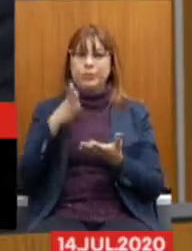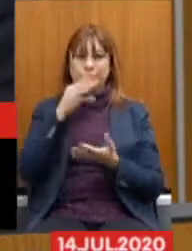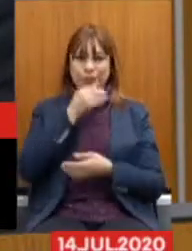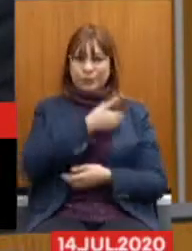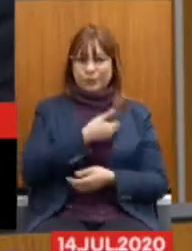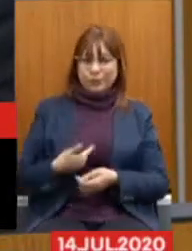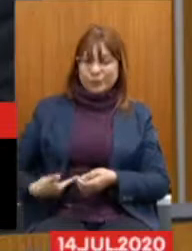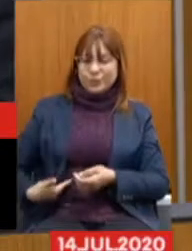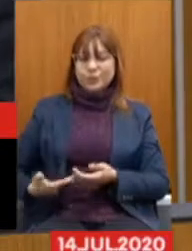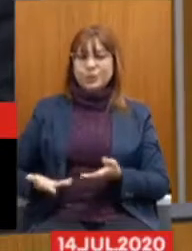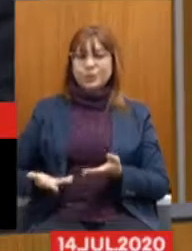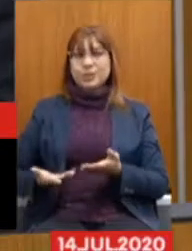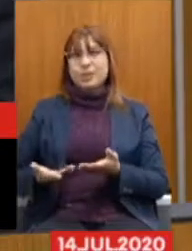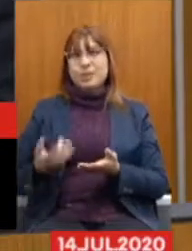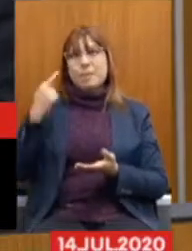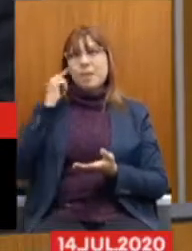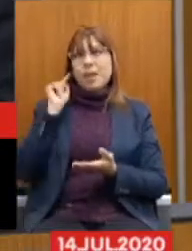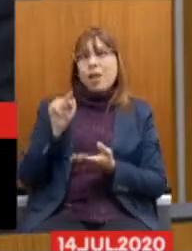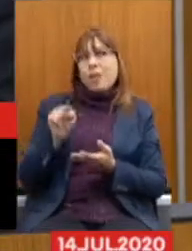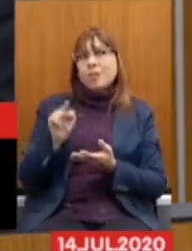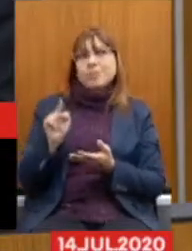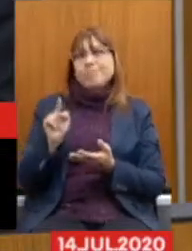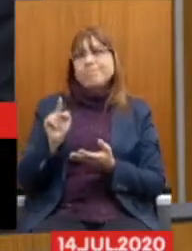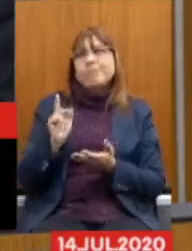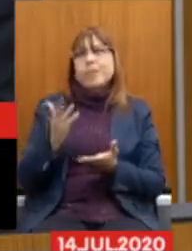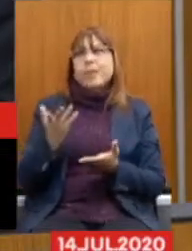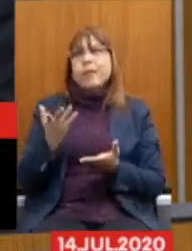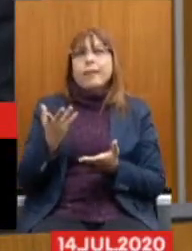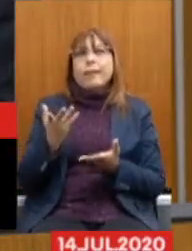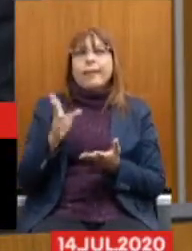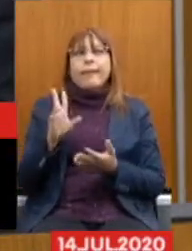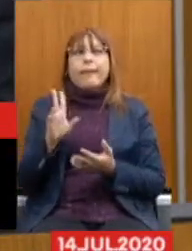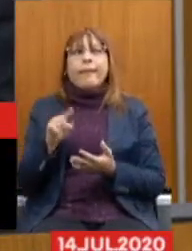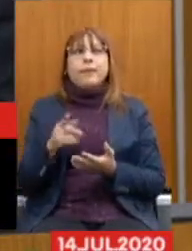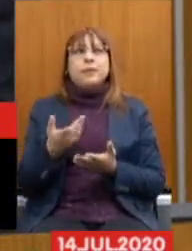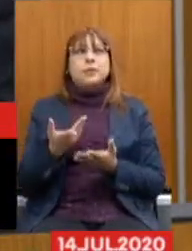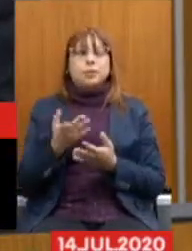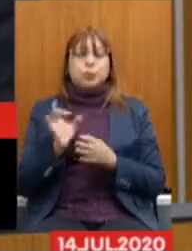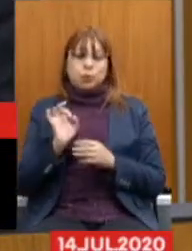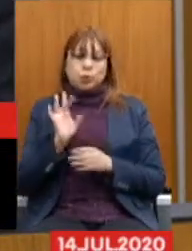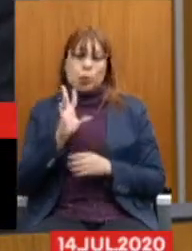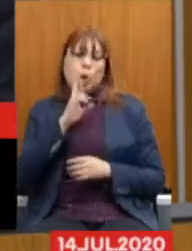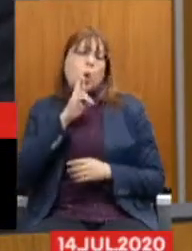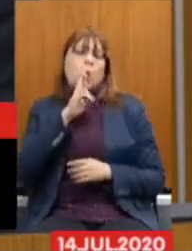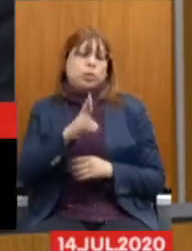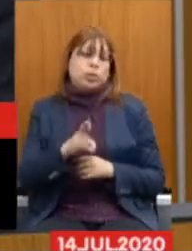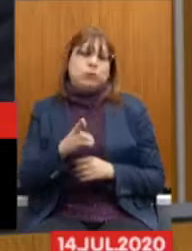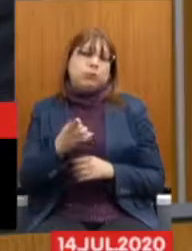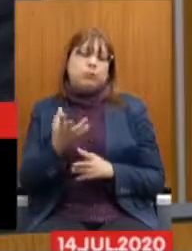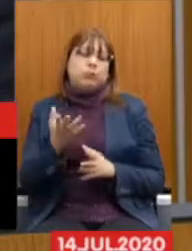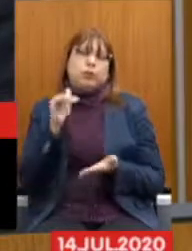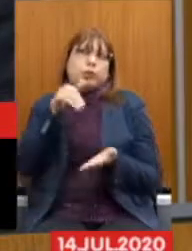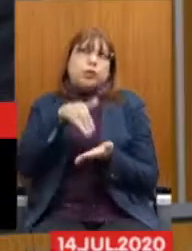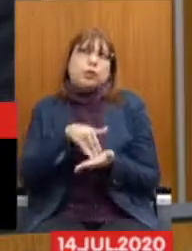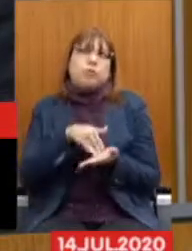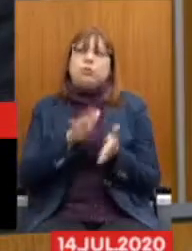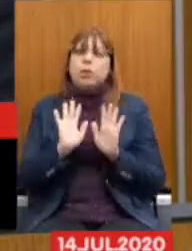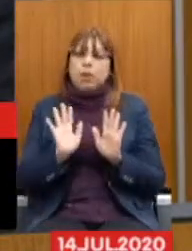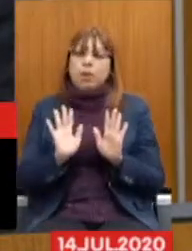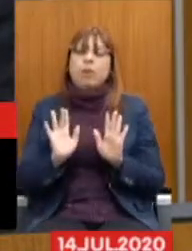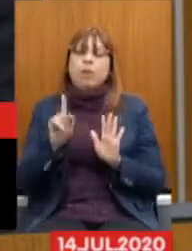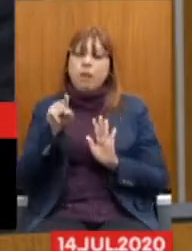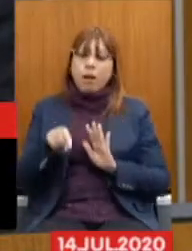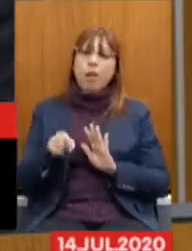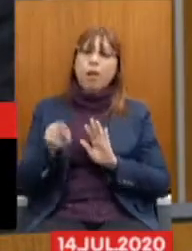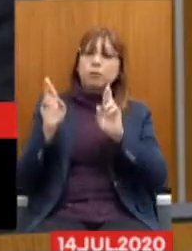públicos, como um fator de resultados, e sim de meio, que